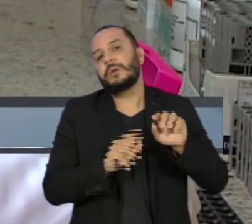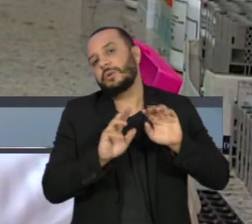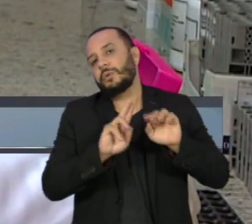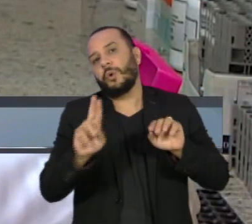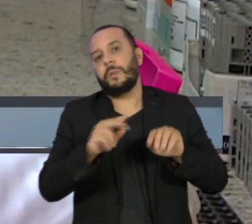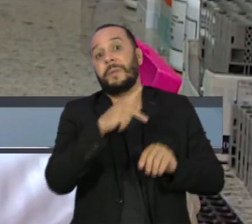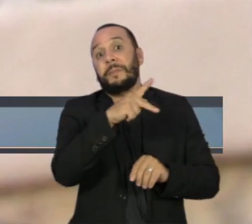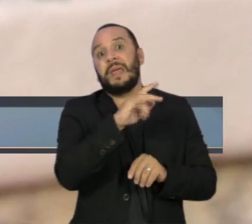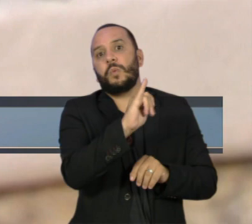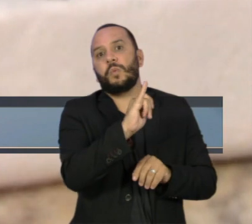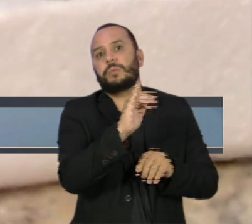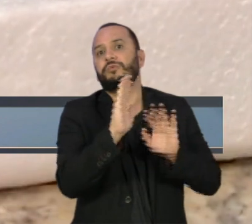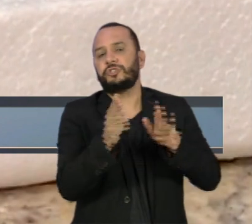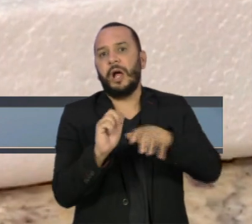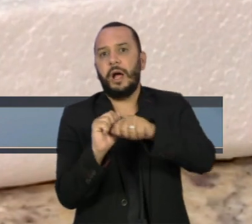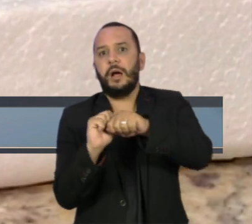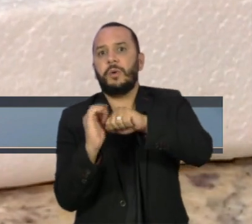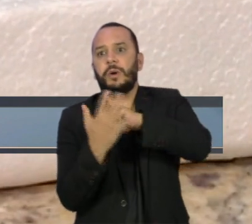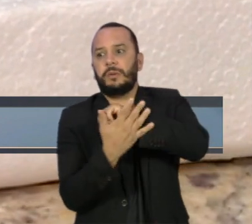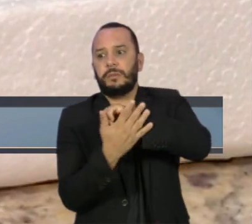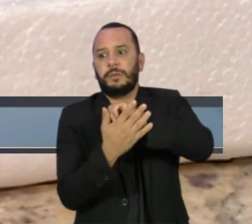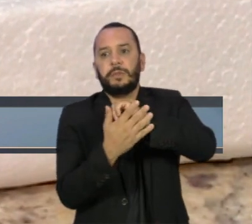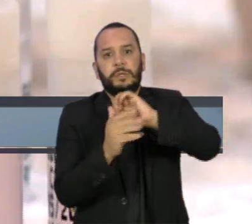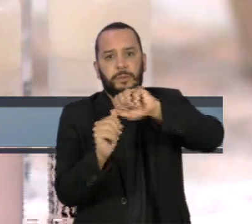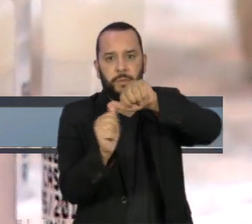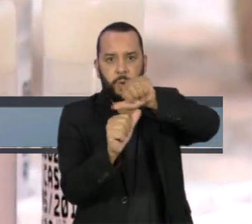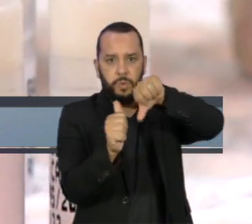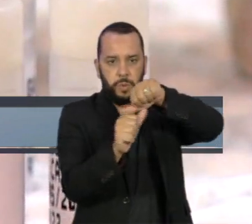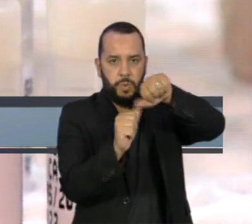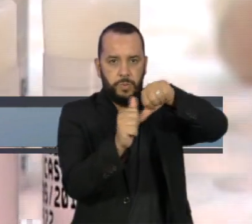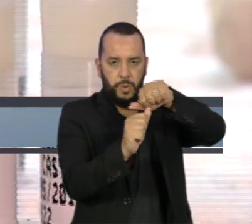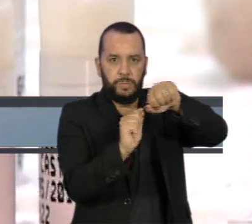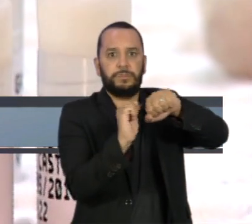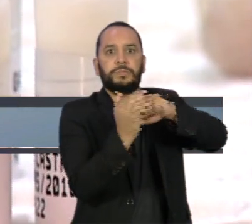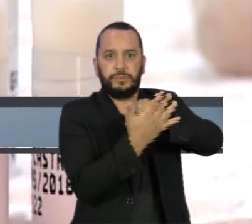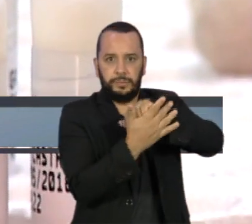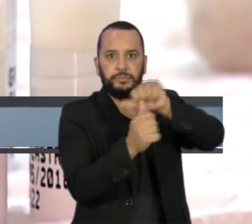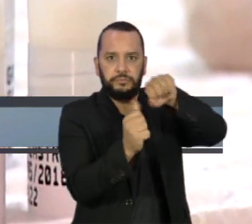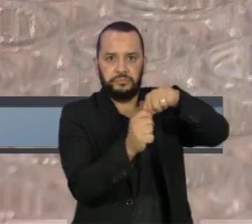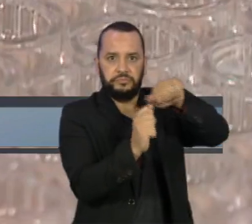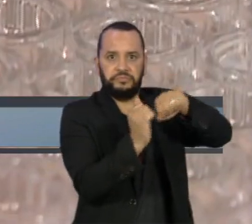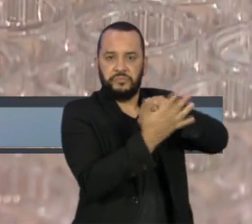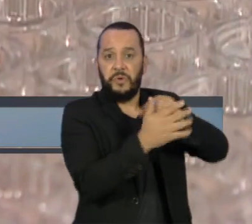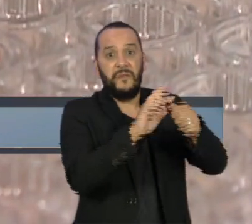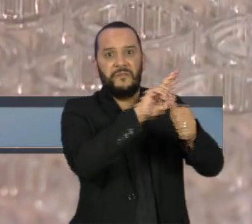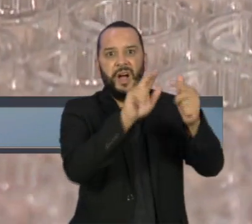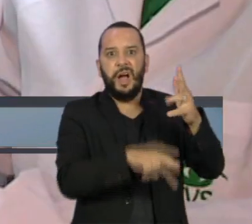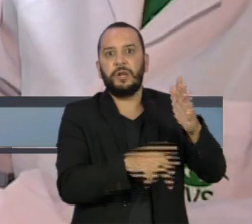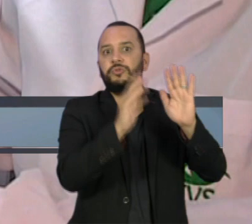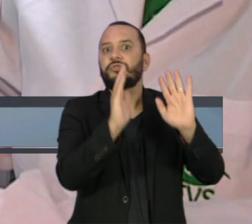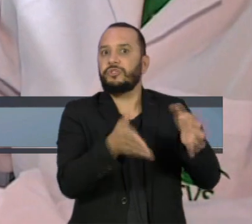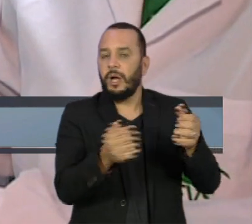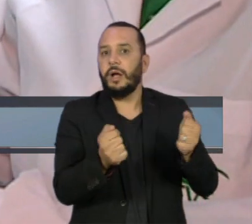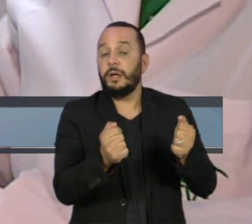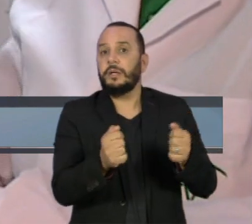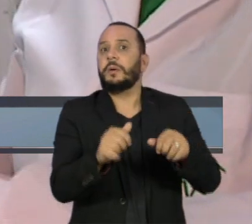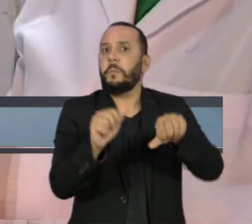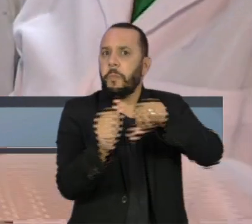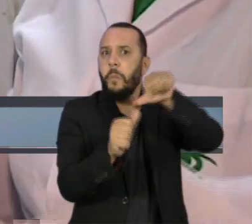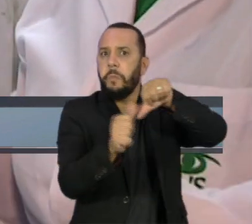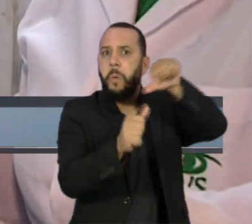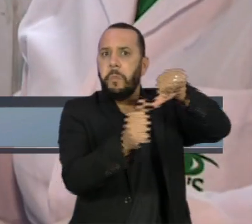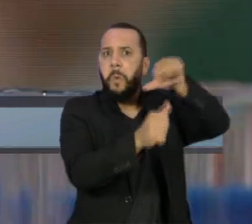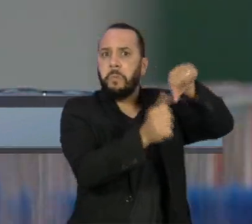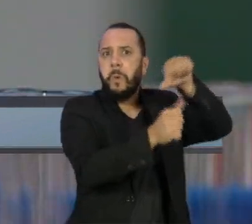mutações que ainda não tinham sido encontradas. Ainda segundo os estudos, é provável que as mutações do